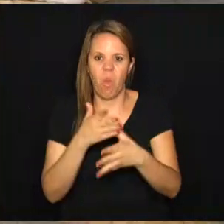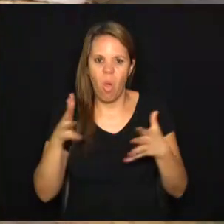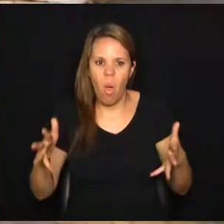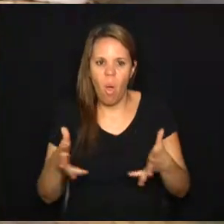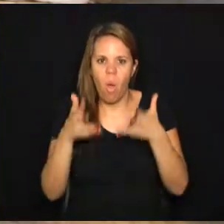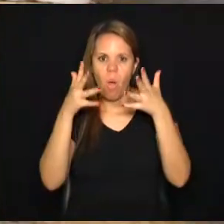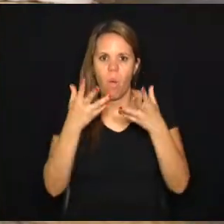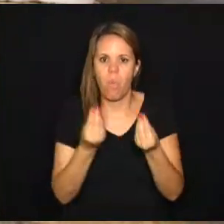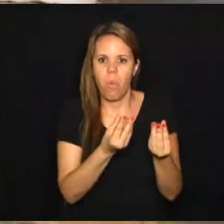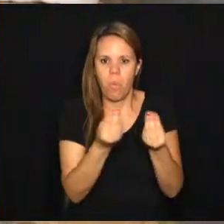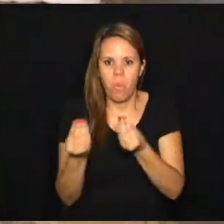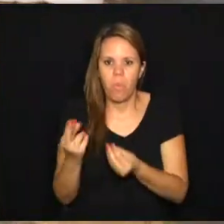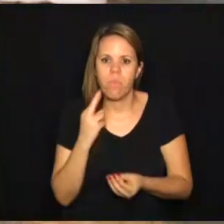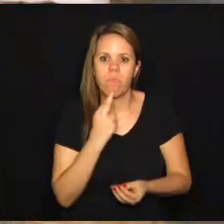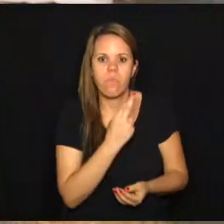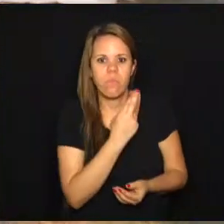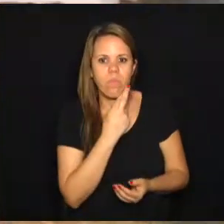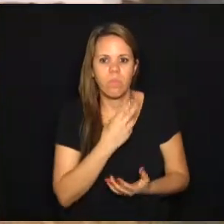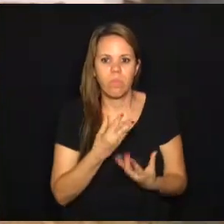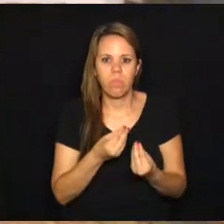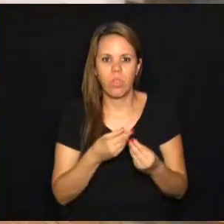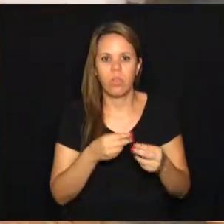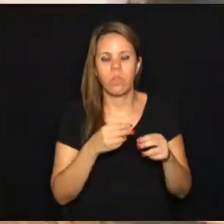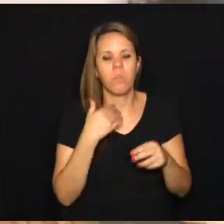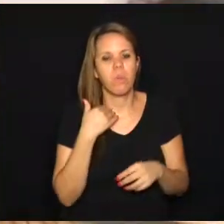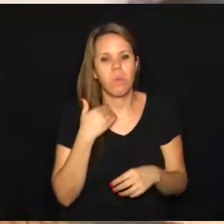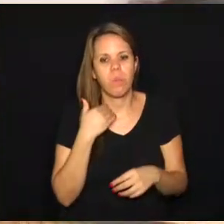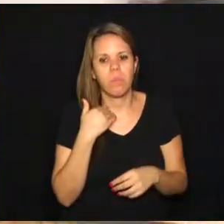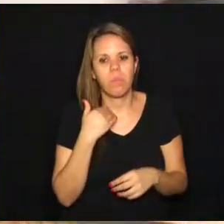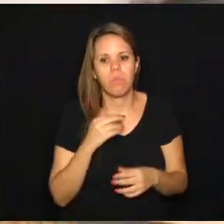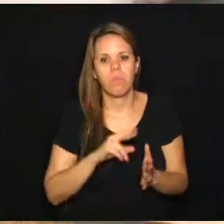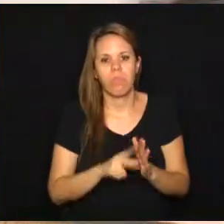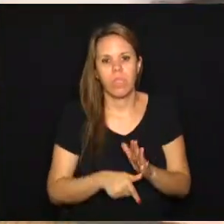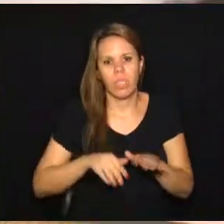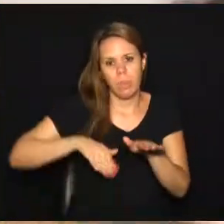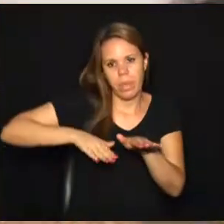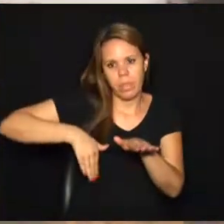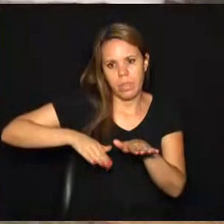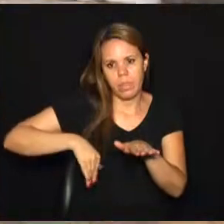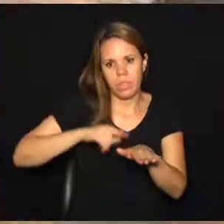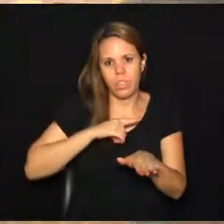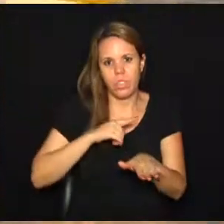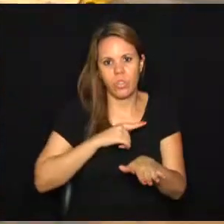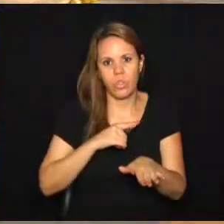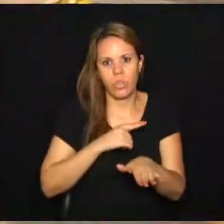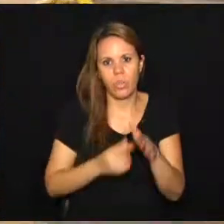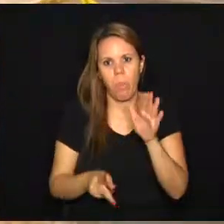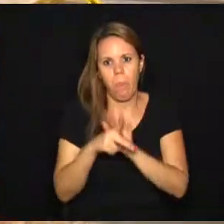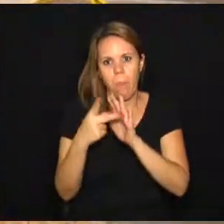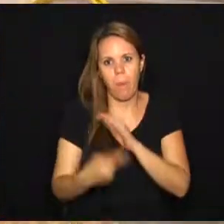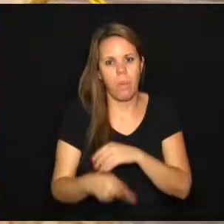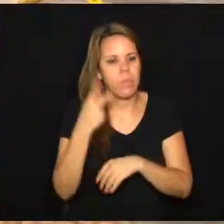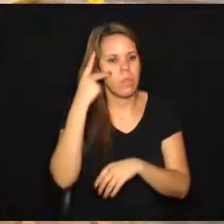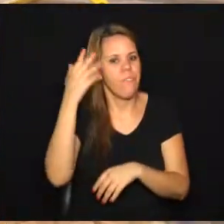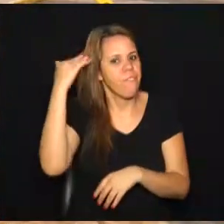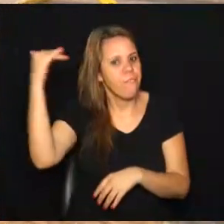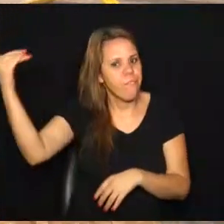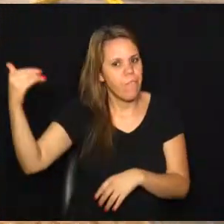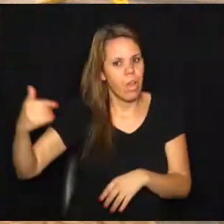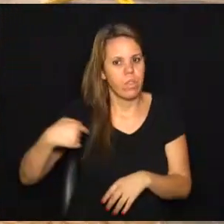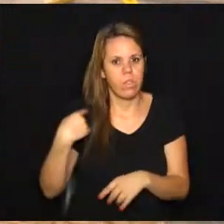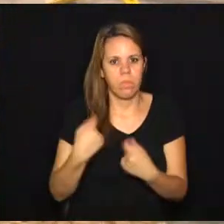tem muitos restaurantes, muitos bancos. Aqui tem um clube também, olha, o Clube Fonte São Paulo, bem conhecido. Nós estamos